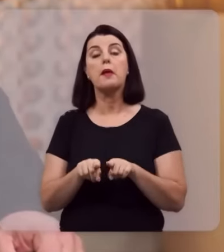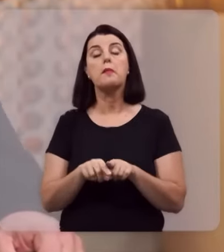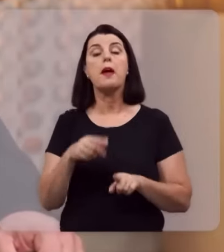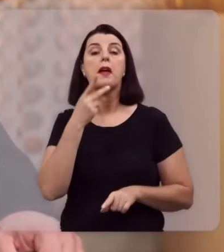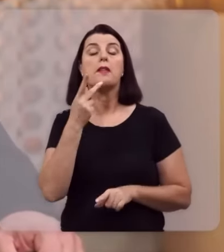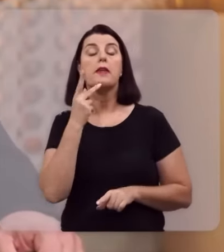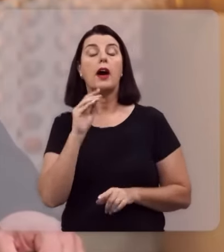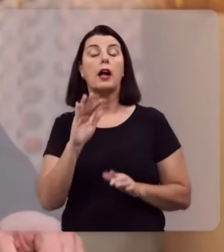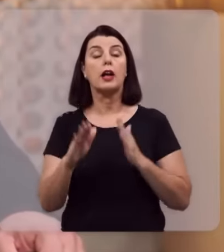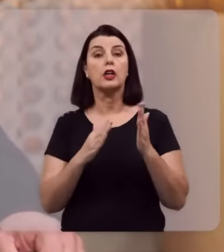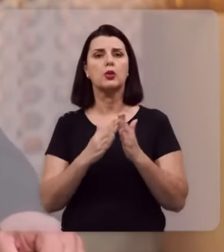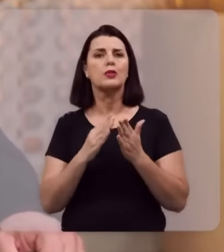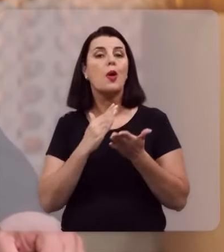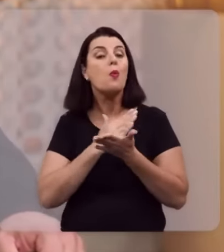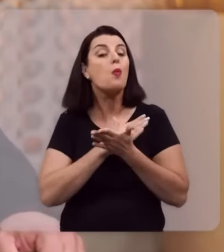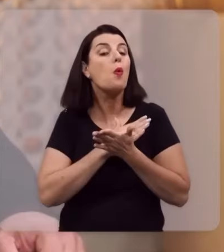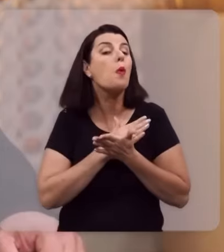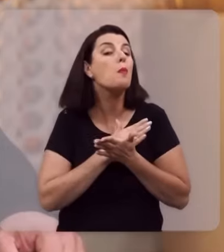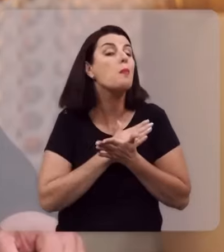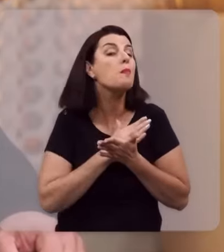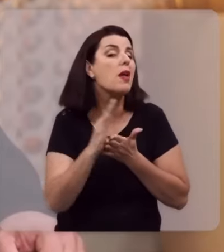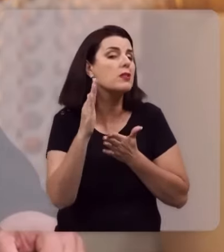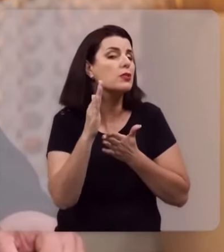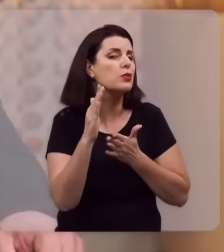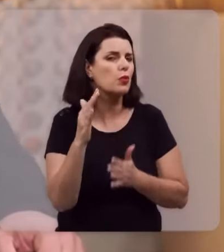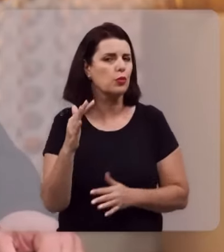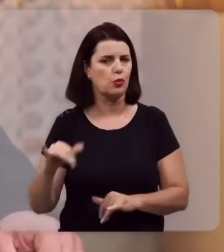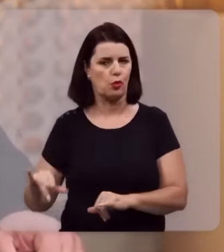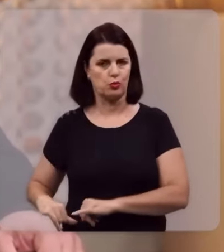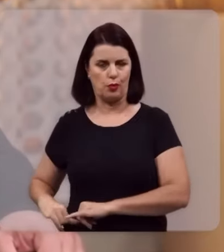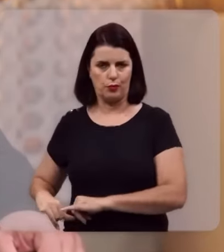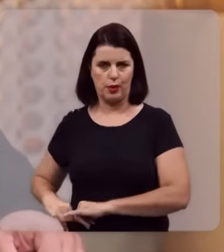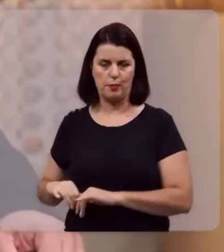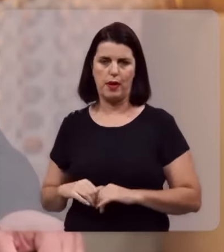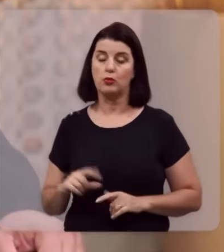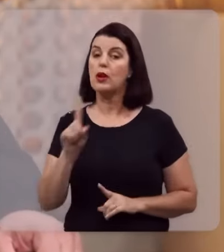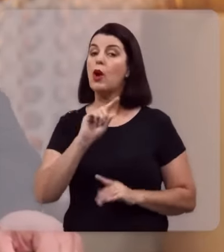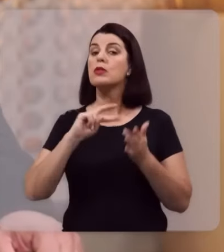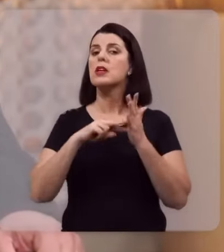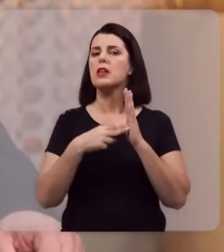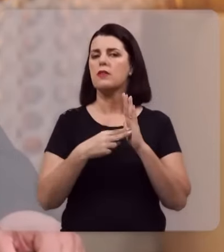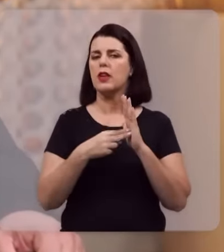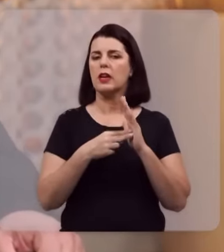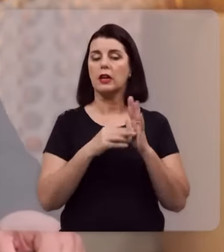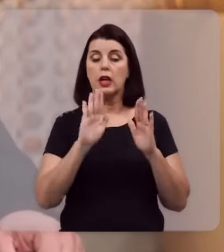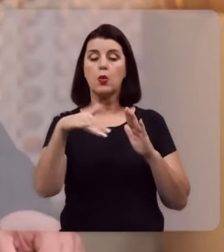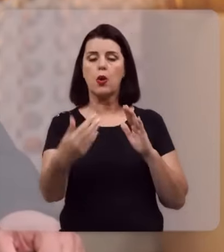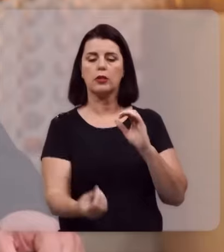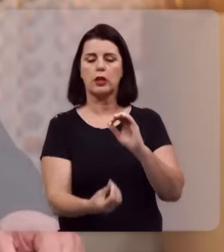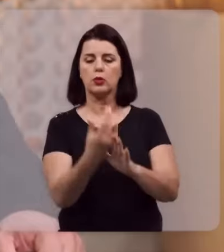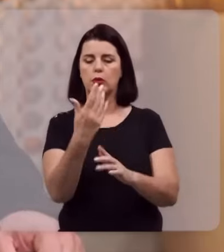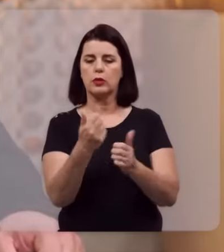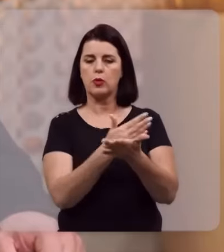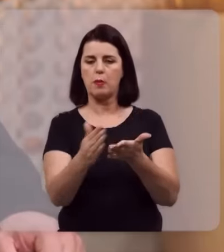tudo isso é o princípio das dores. Não significa que quando essas coisas começarem a acontecer,